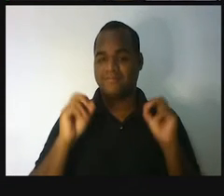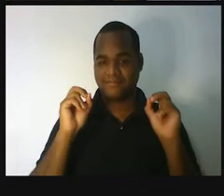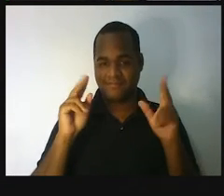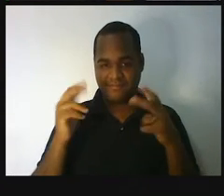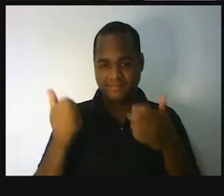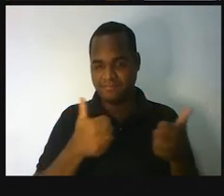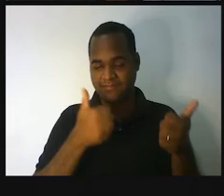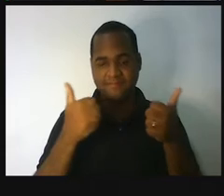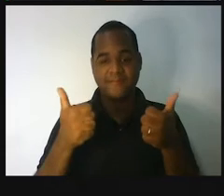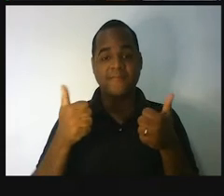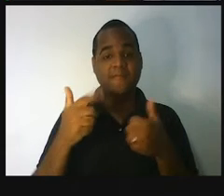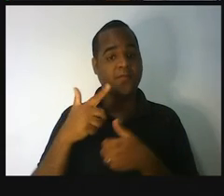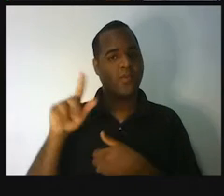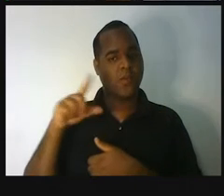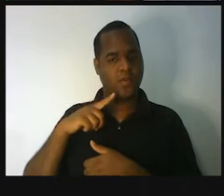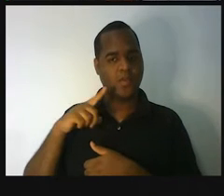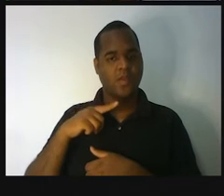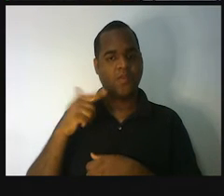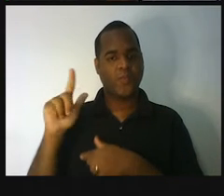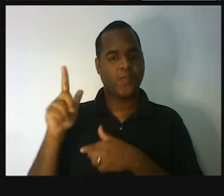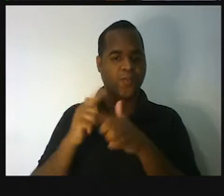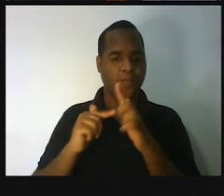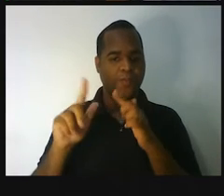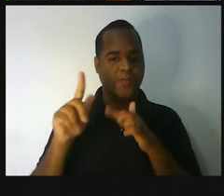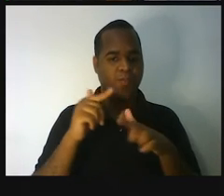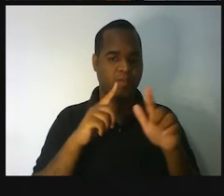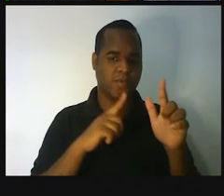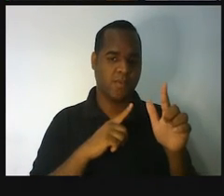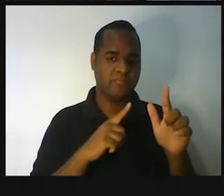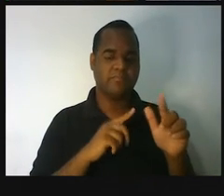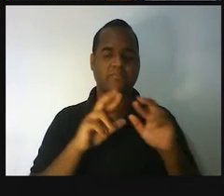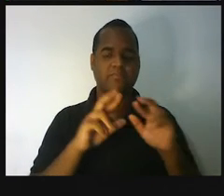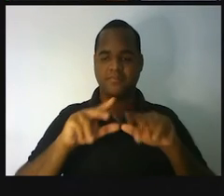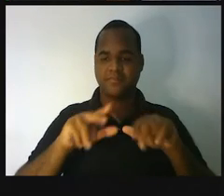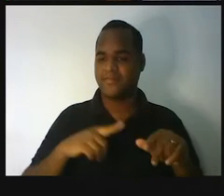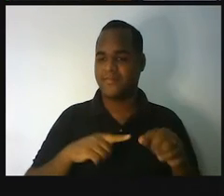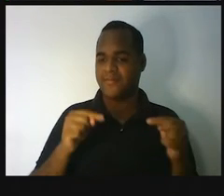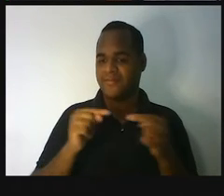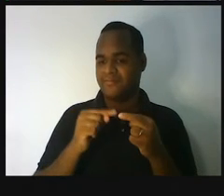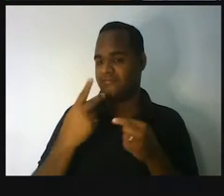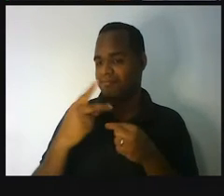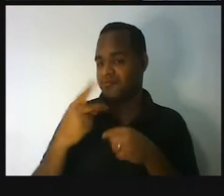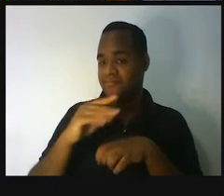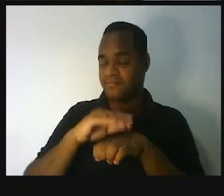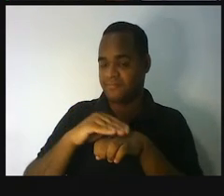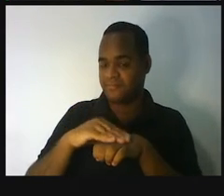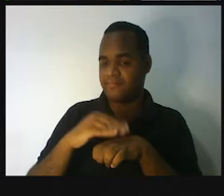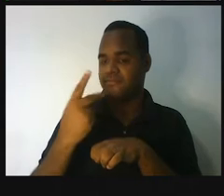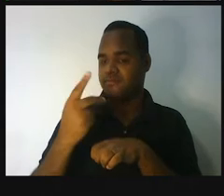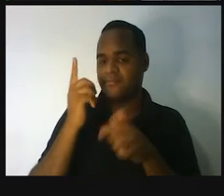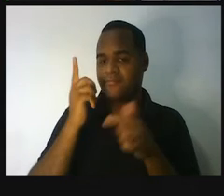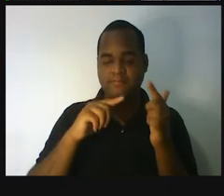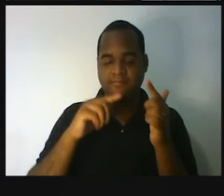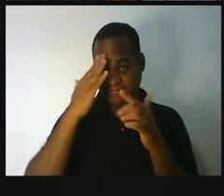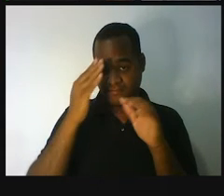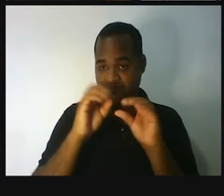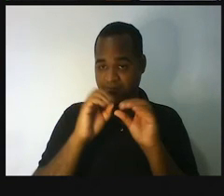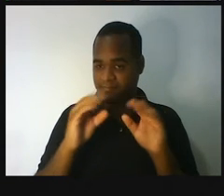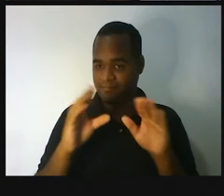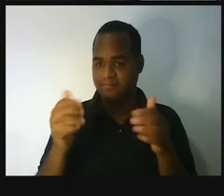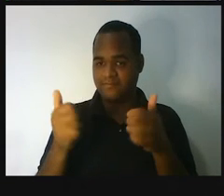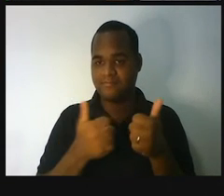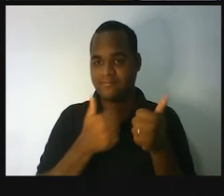E a gente vai ver outros exemplos aqui. Eu vou fazer com você, para que você entenda melhor. Belezinha?